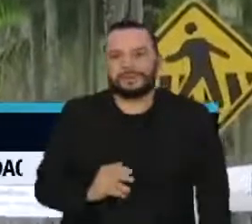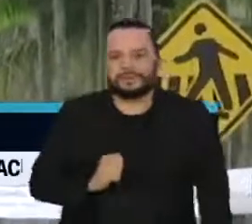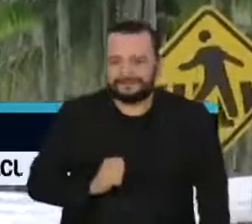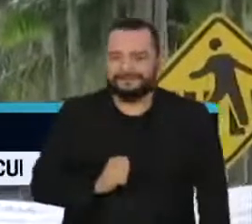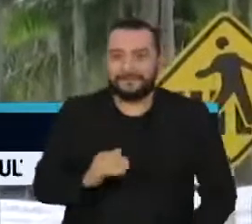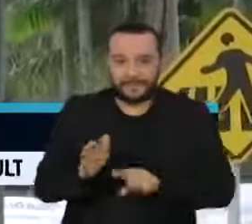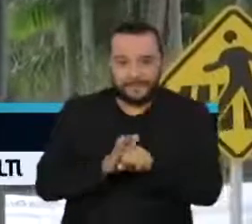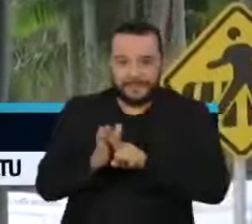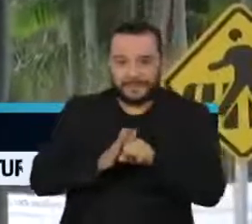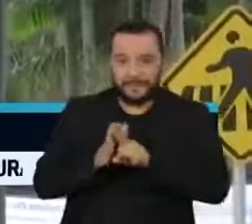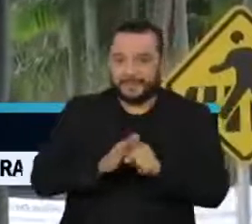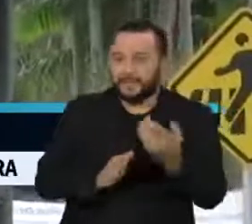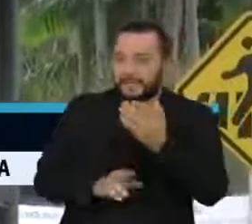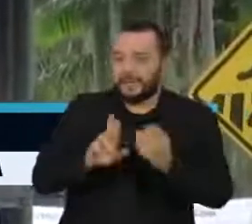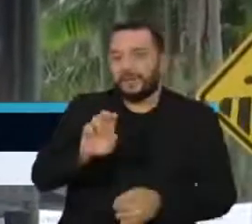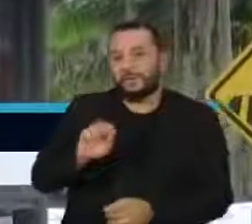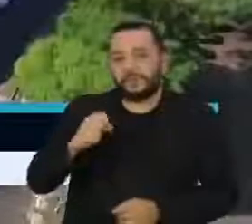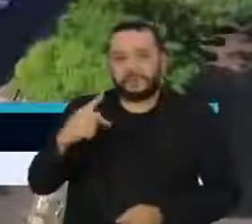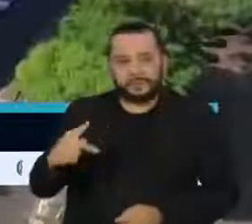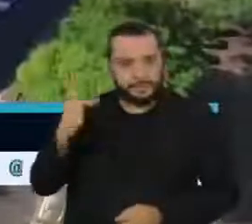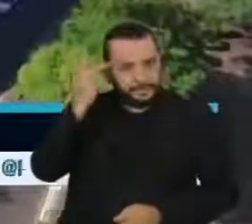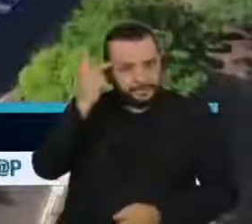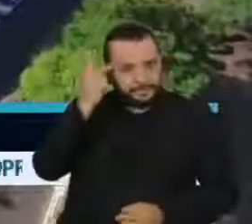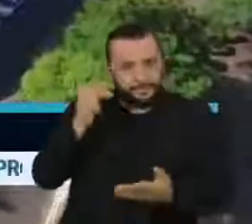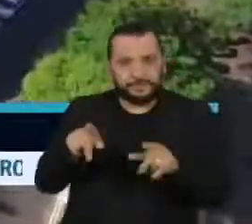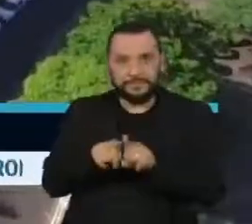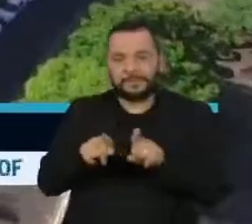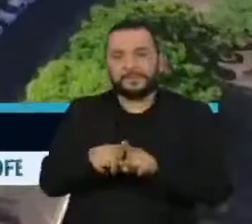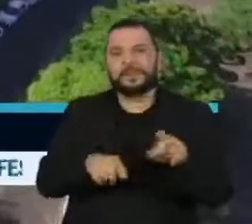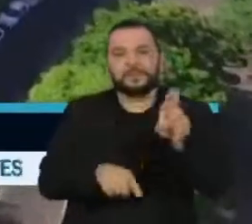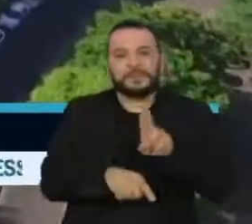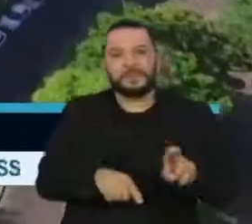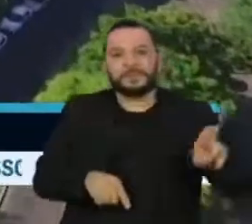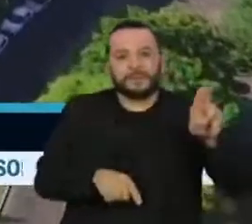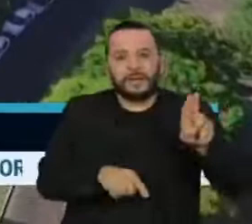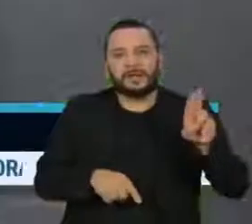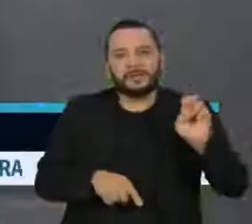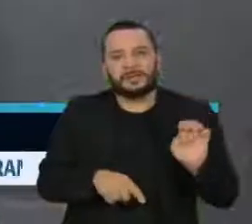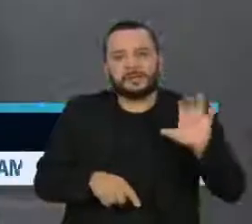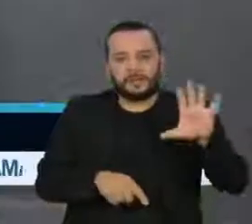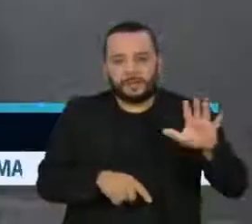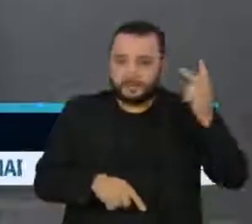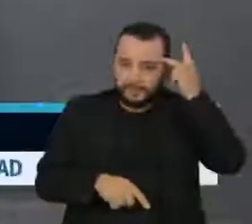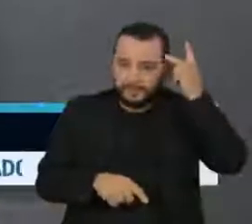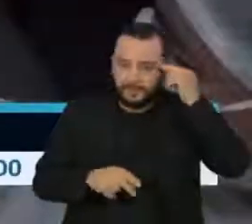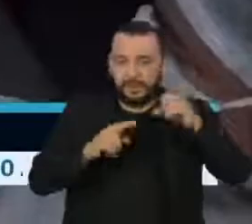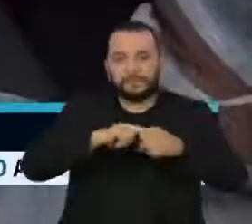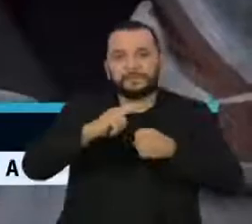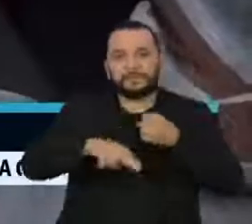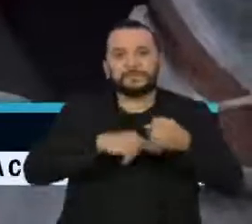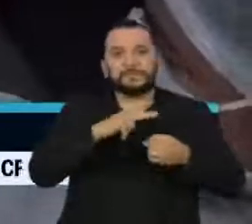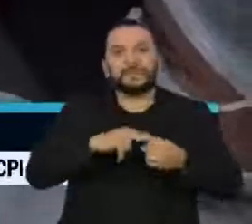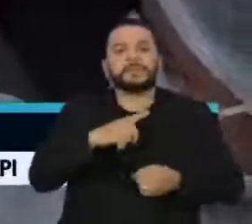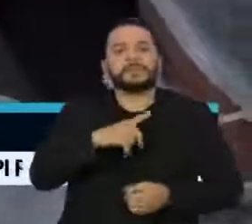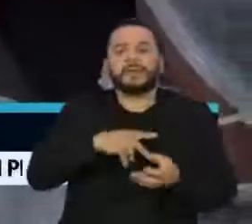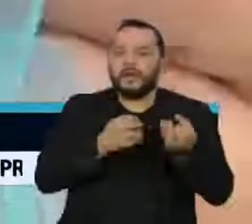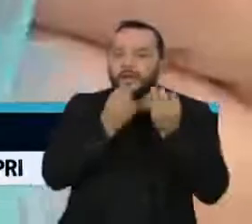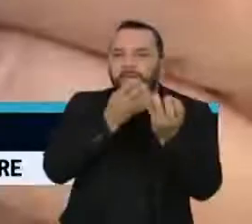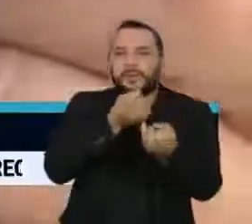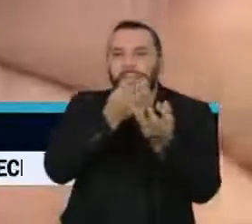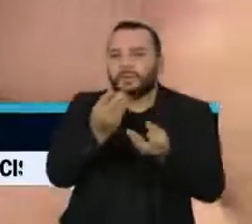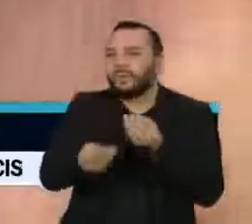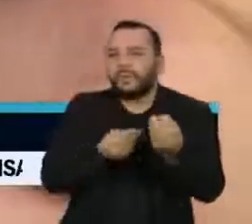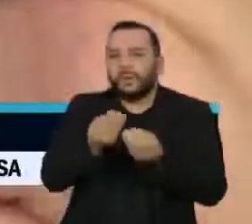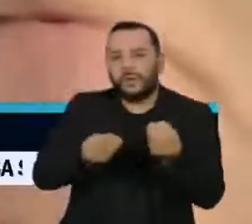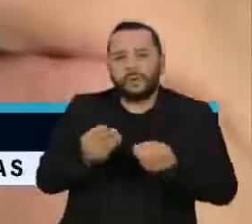A pesquisa foi feita pela Universidade de São Paulo e pela Universidade Estadual Paulista. O estudo se baseou em dados reais de vacinação